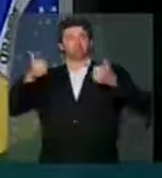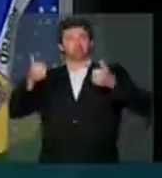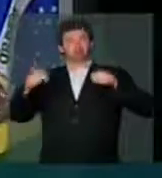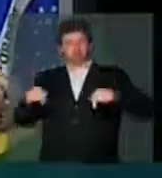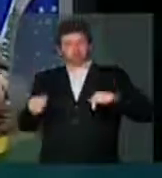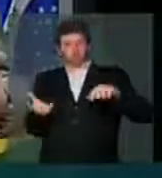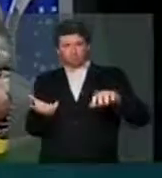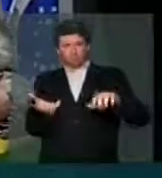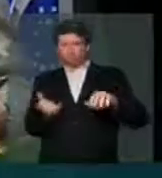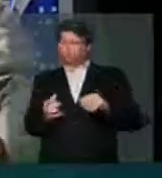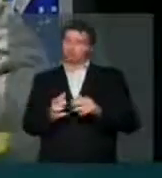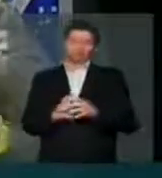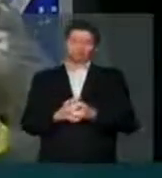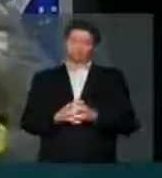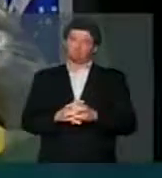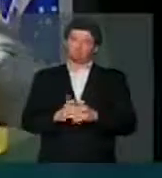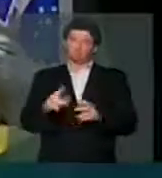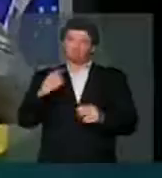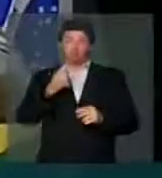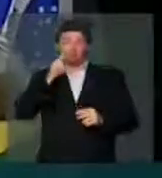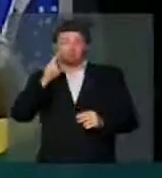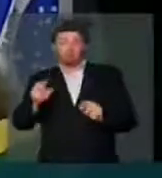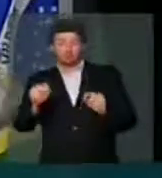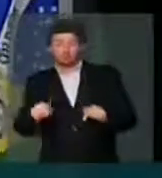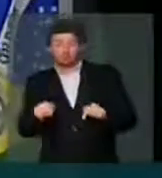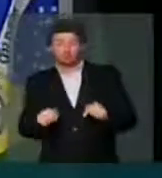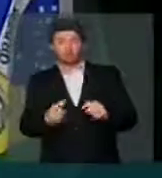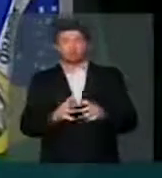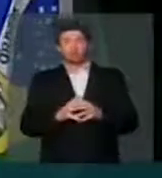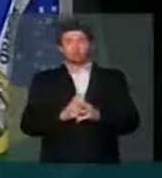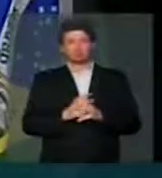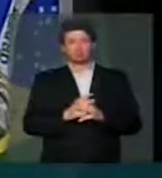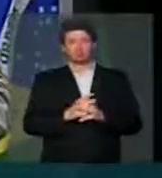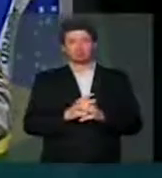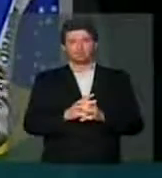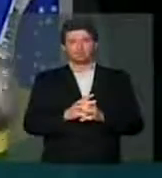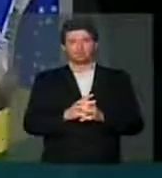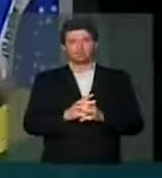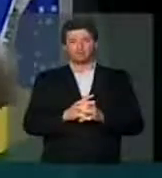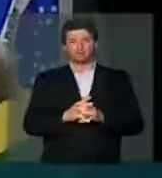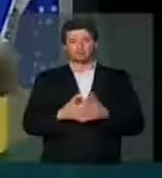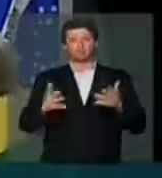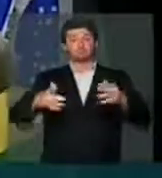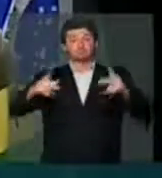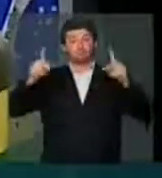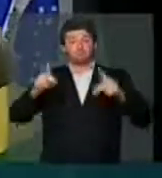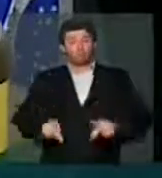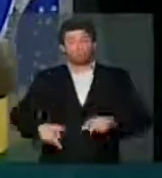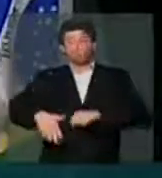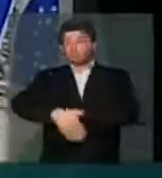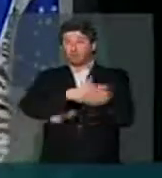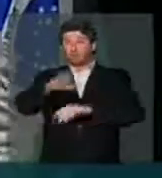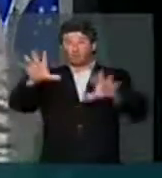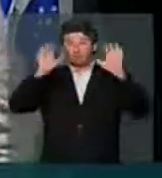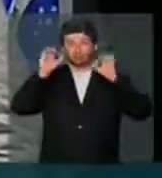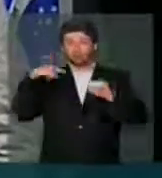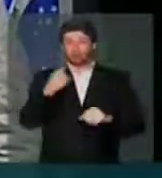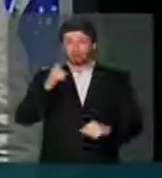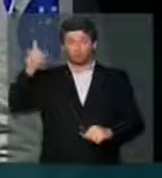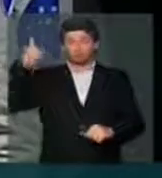parlamento o que nós estamos vendo aqui e as ruas nos escutam